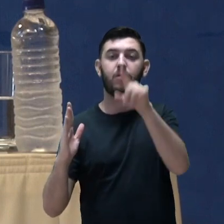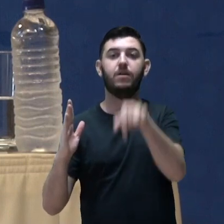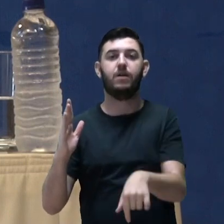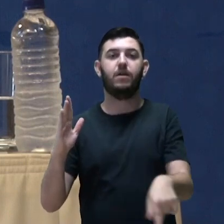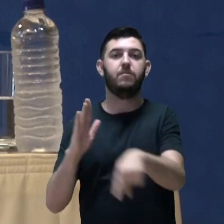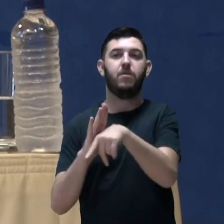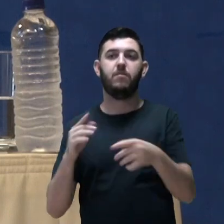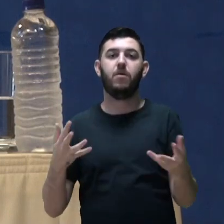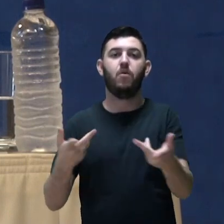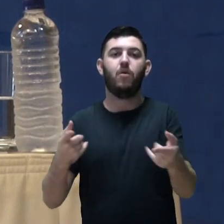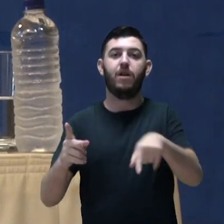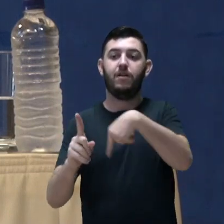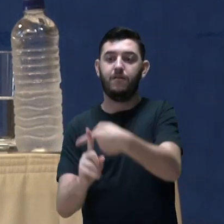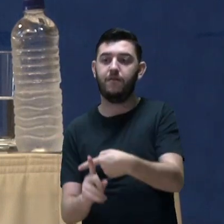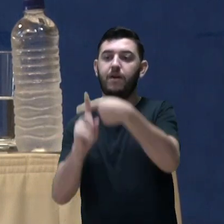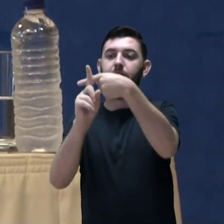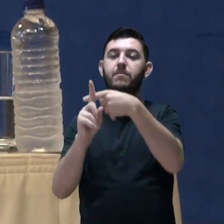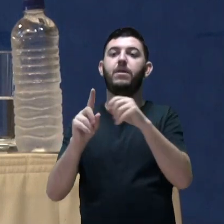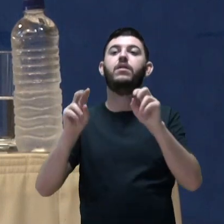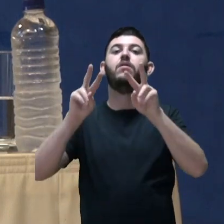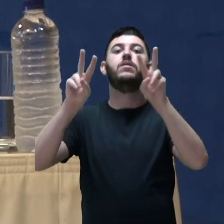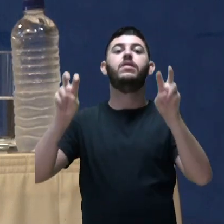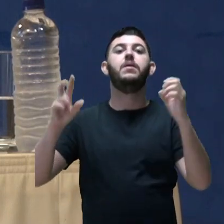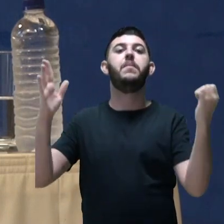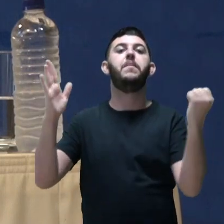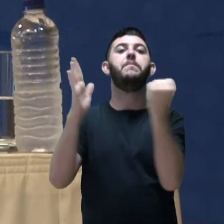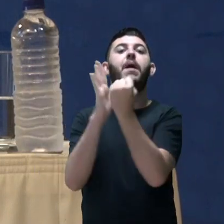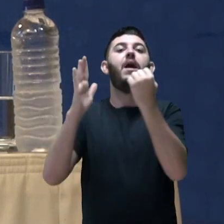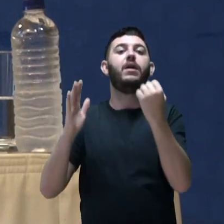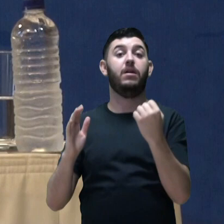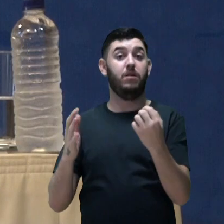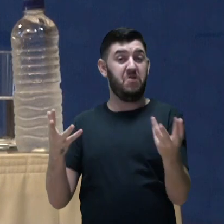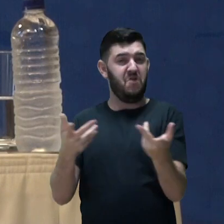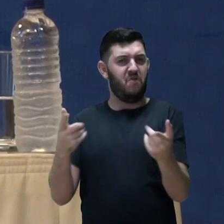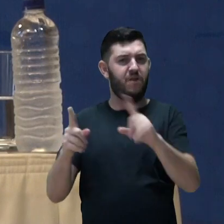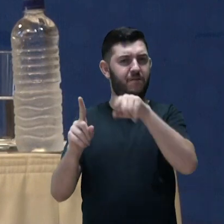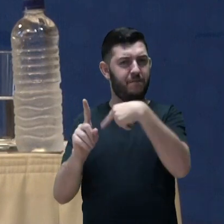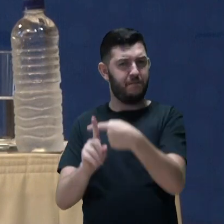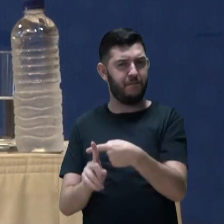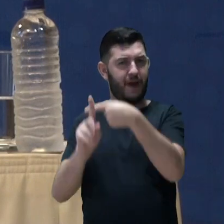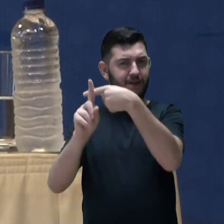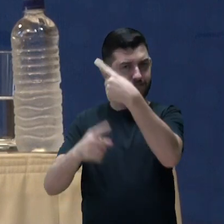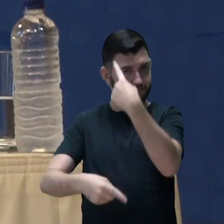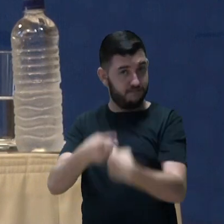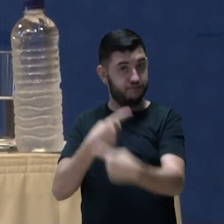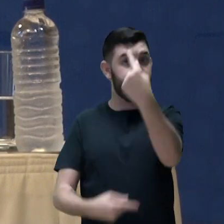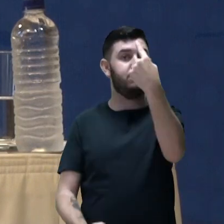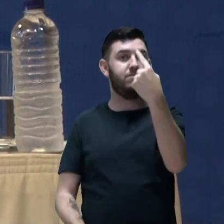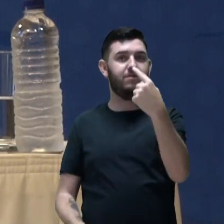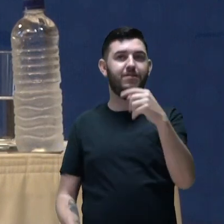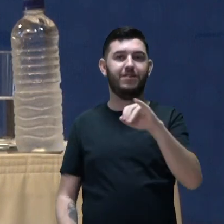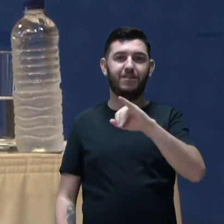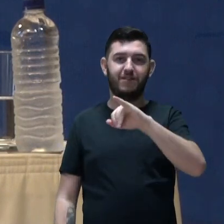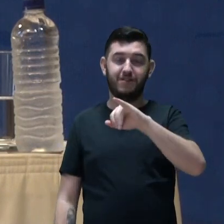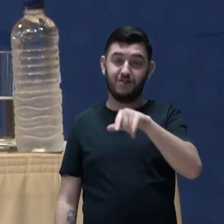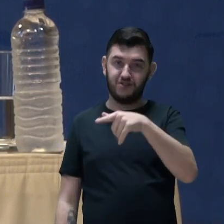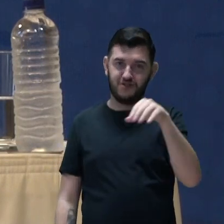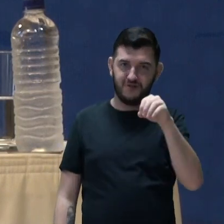ela foi definida como Qualifica Mais, Progredir, ministro João Roma,